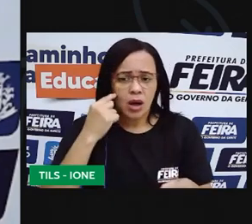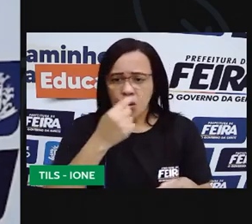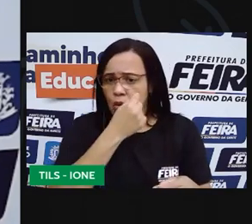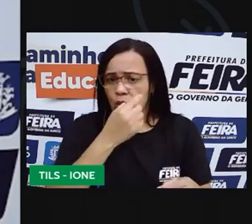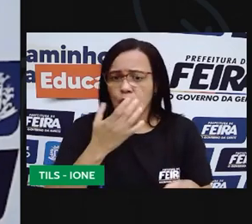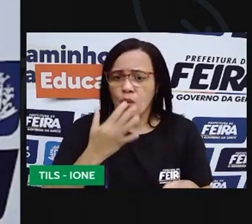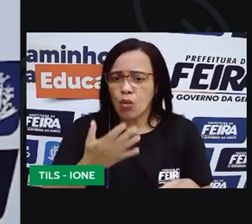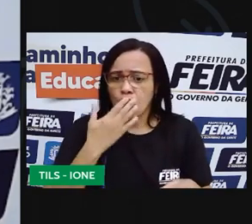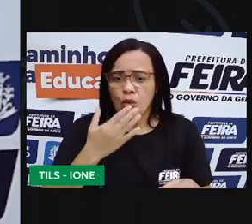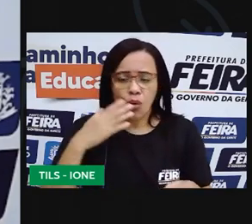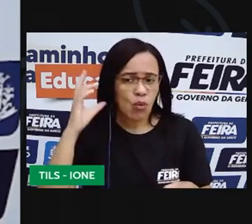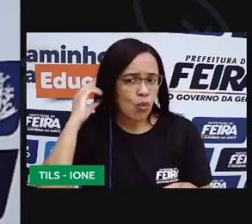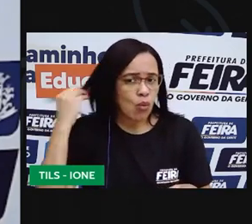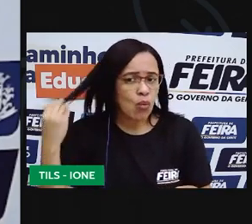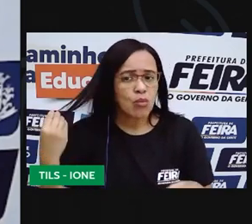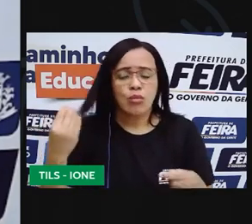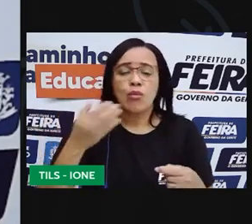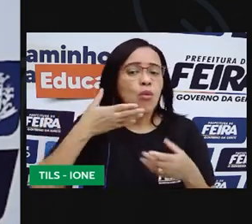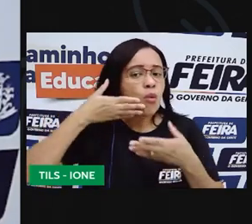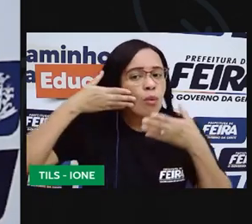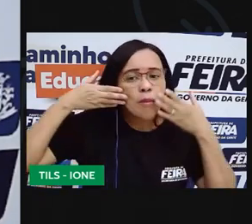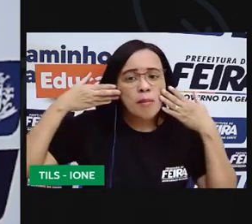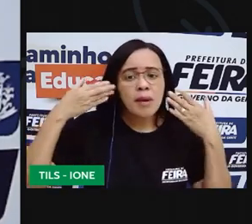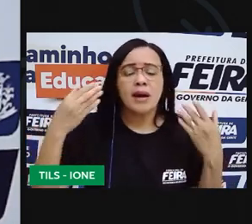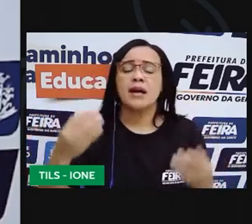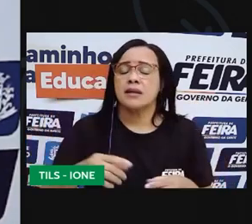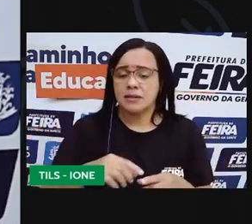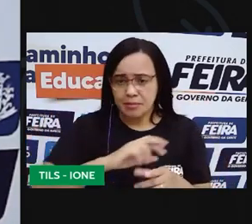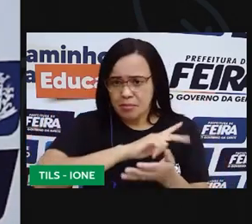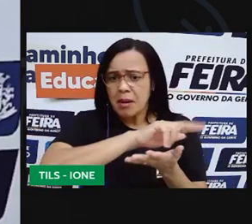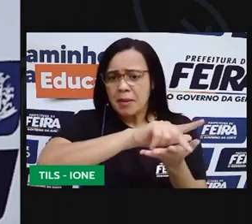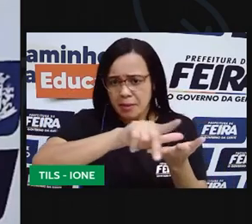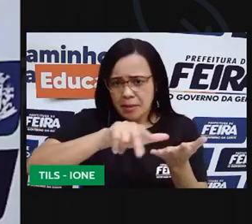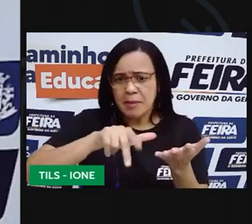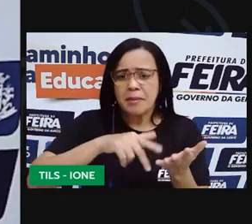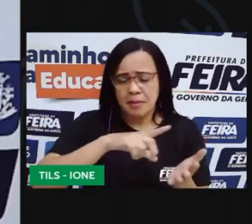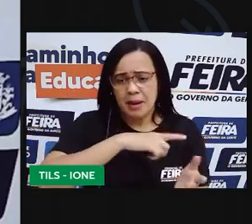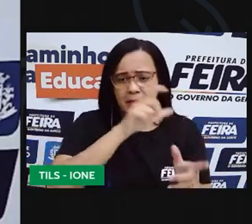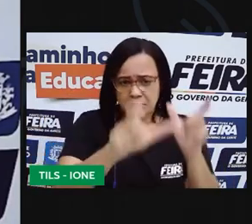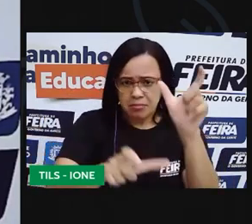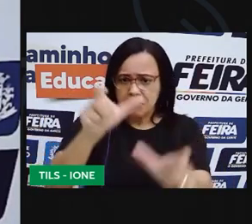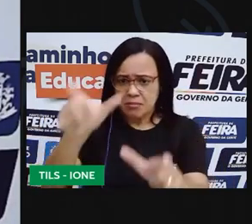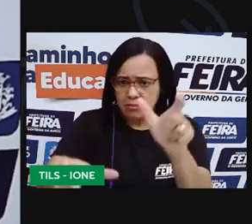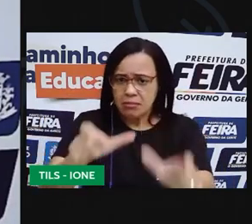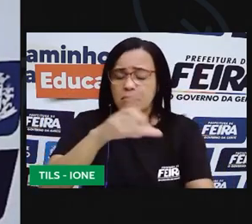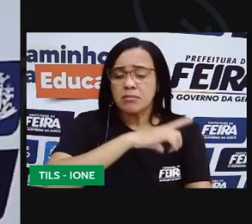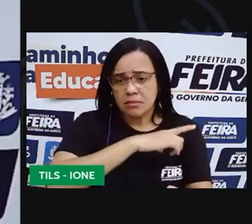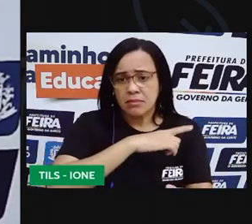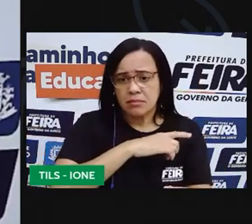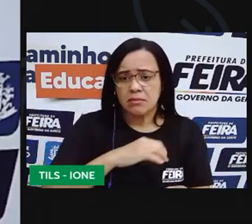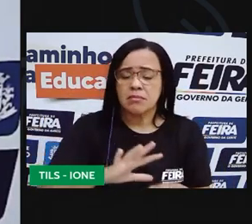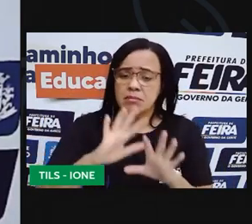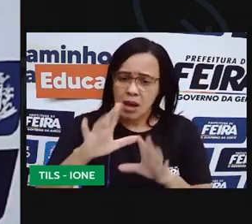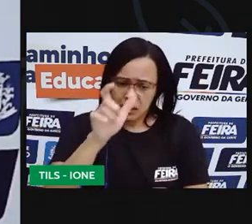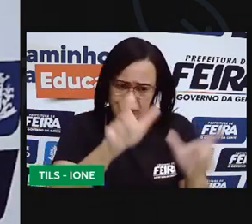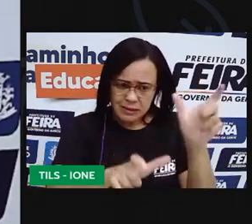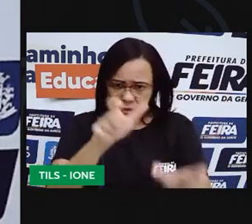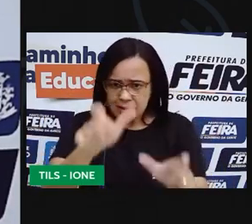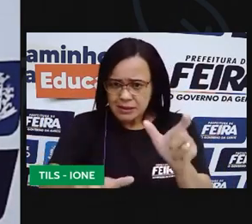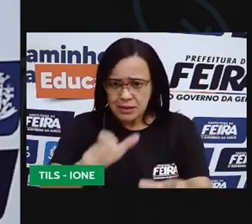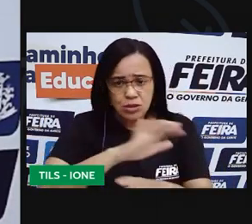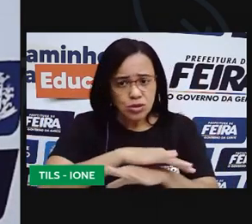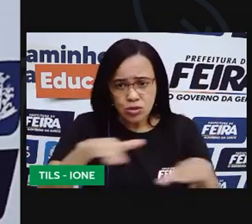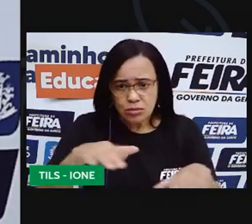A gente viu que essa diversidade representada pelos personagens também é vista nas pessoas além de